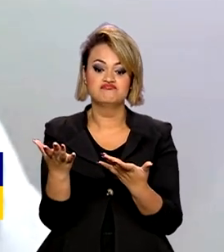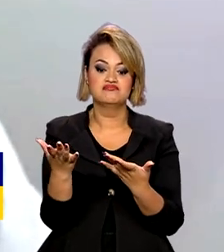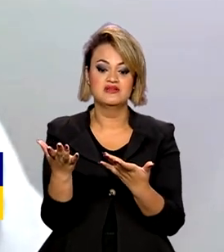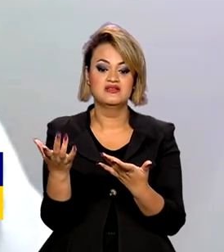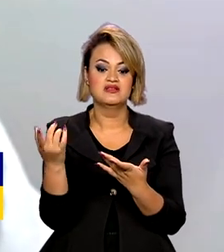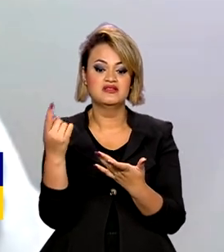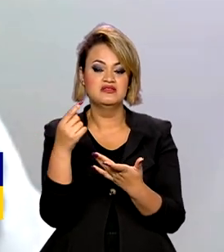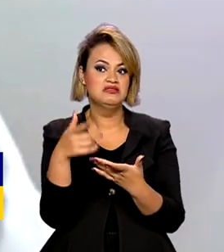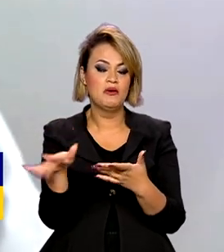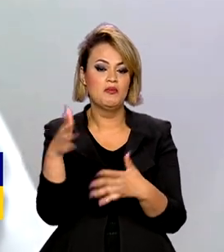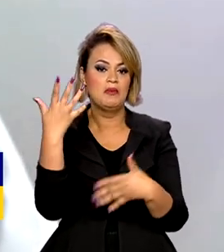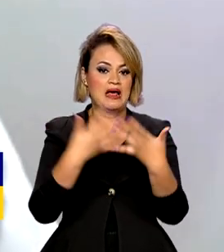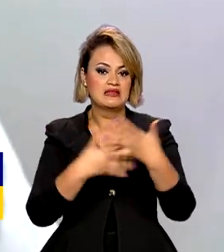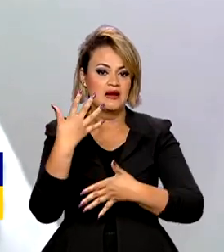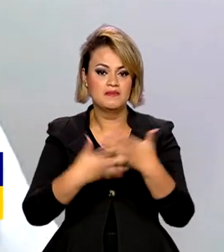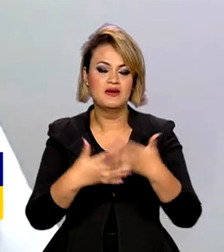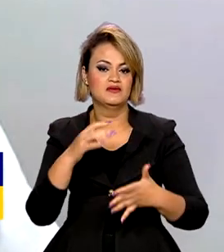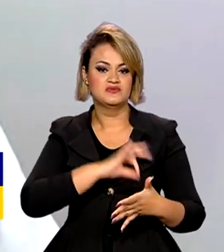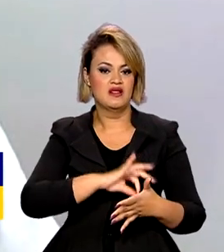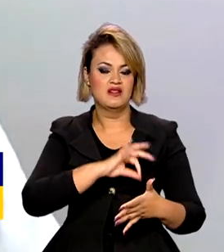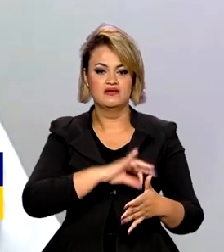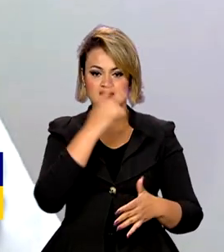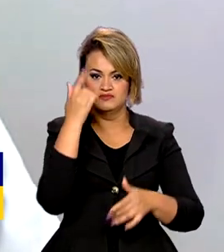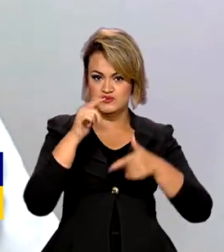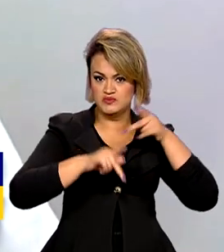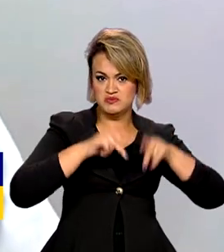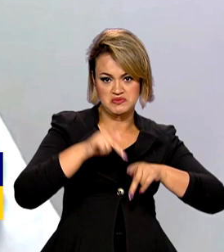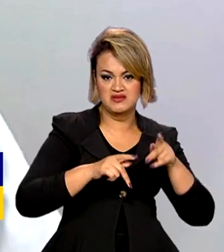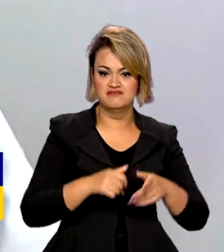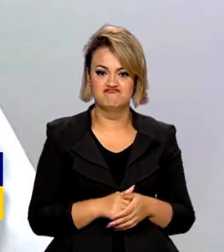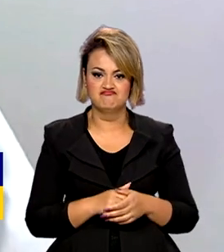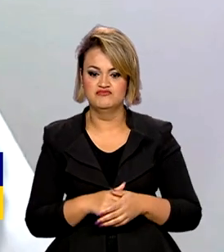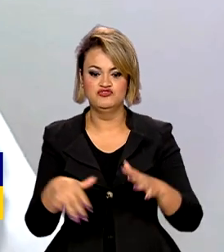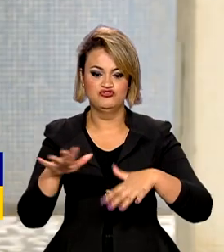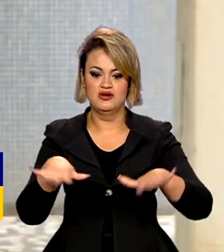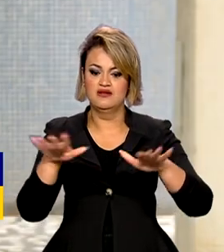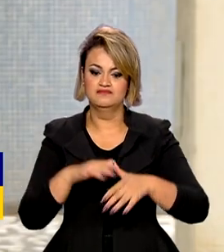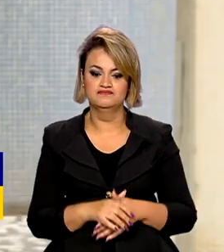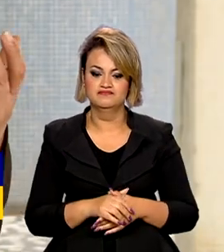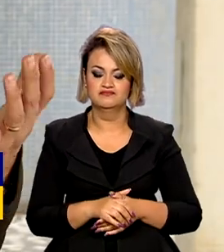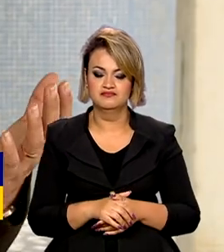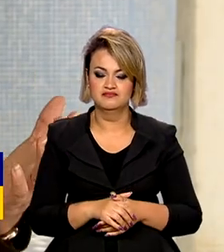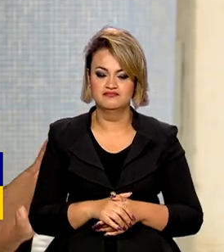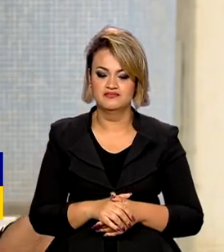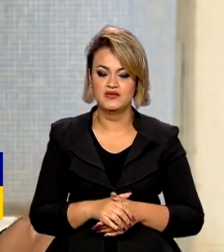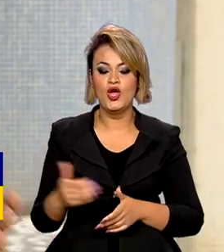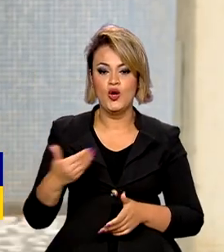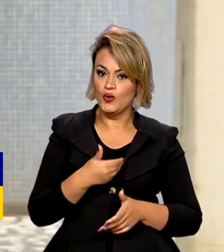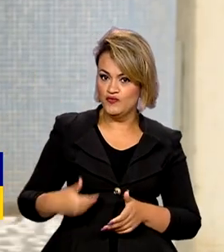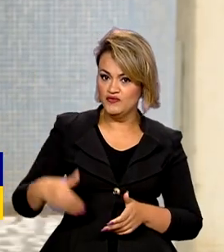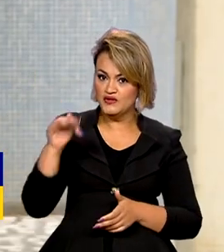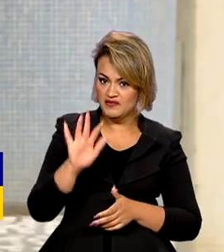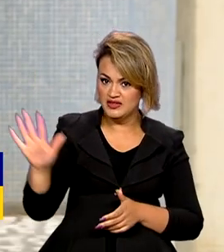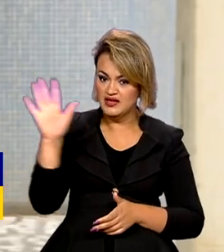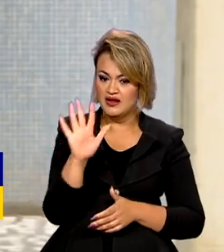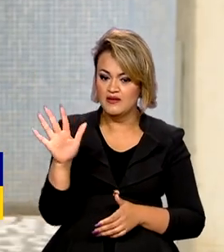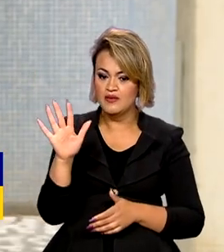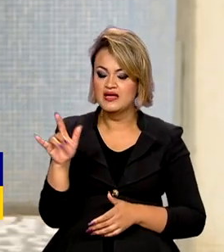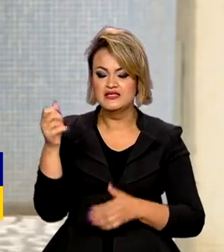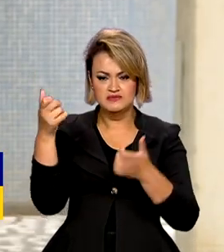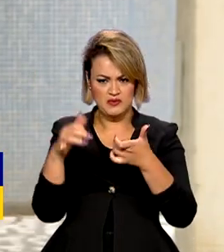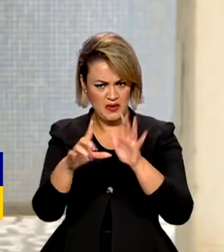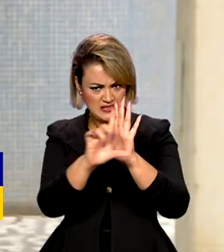não corroendo o salário da população de um modo geral. Para o governo federal, essa lei foi